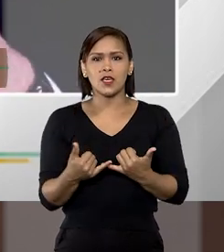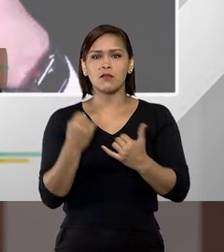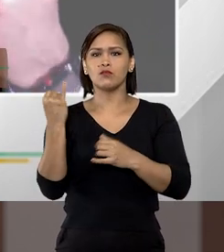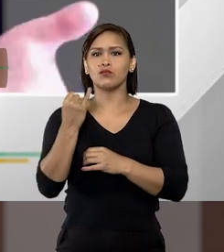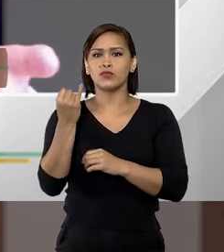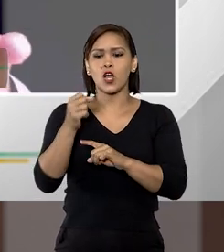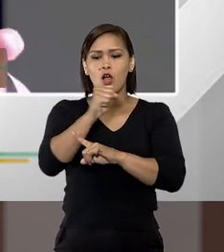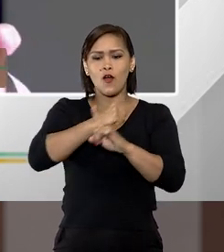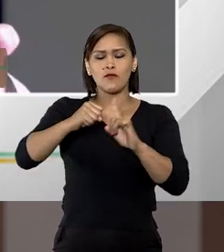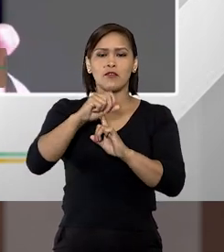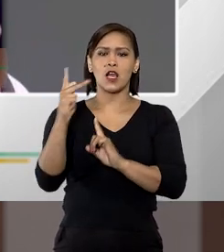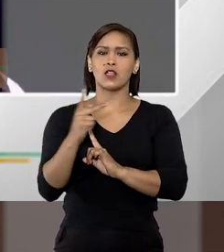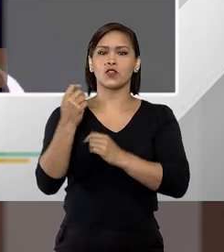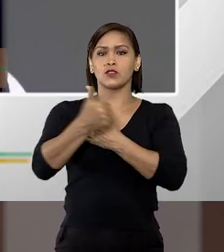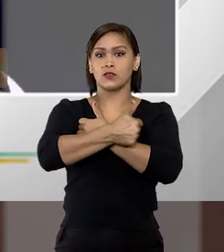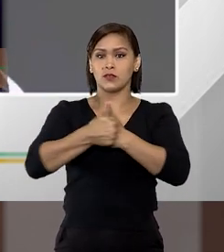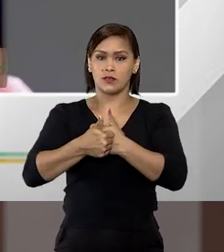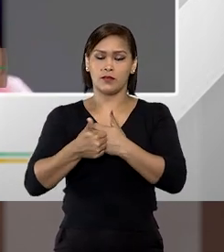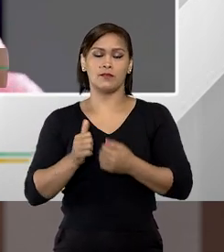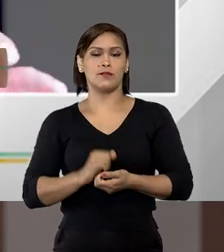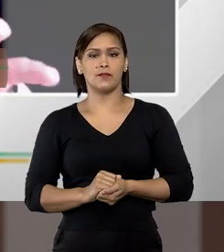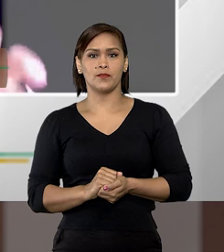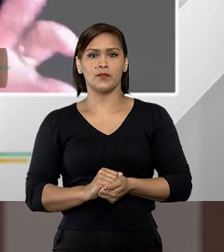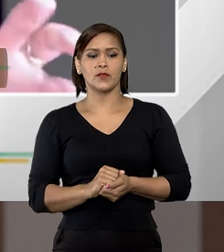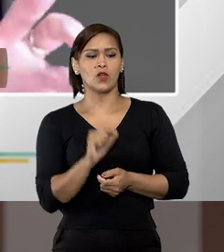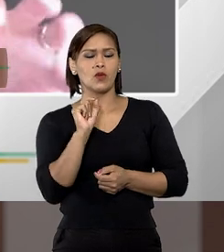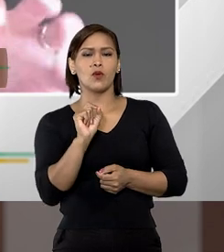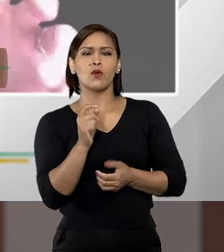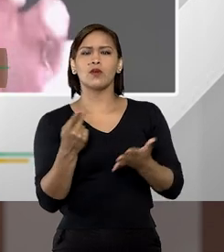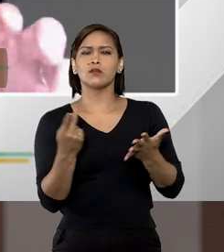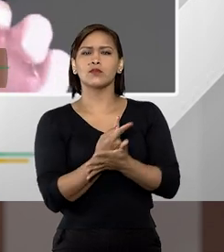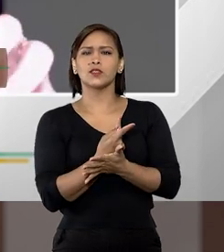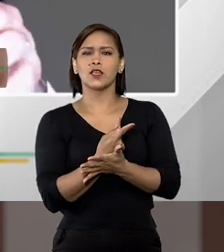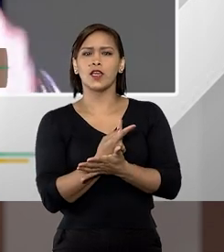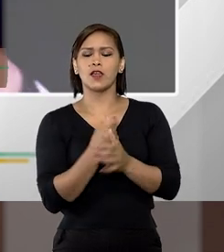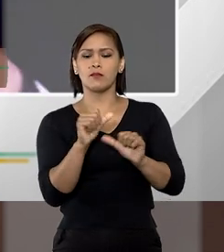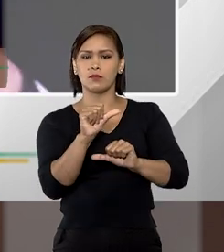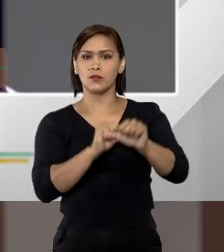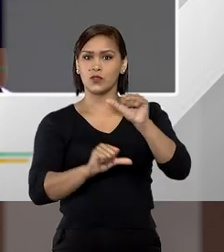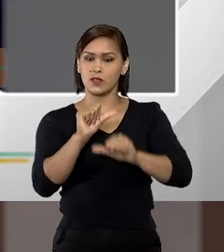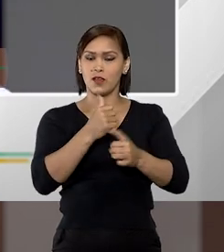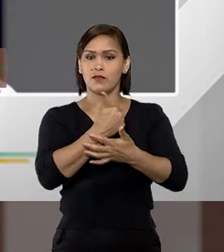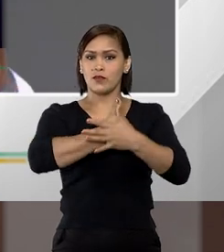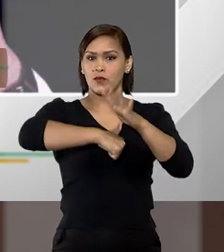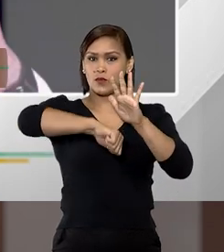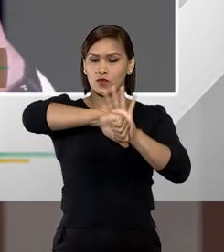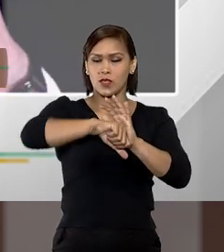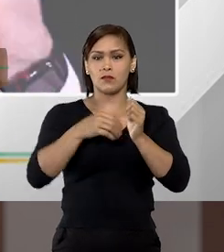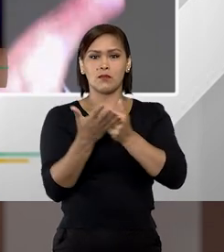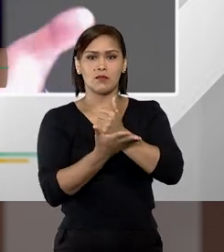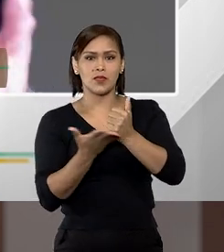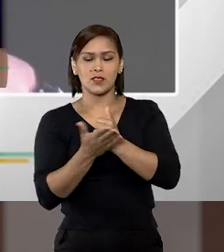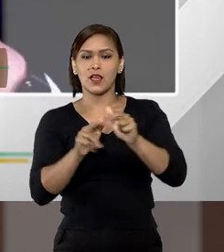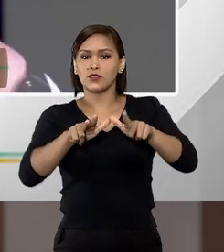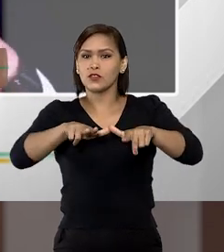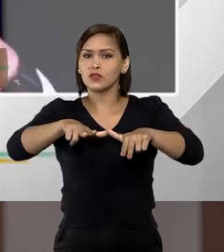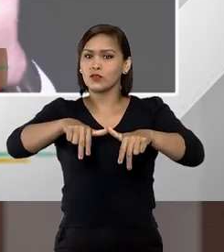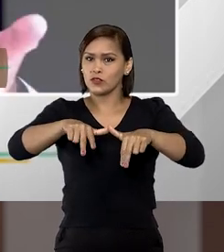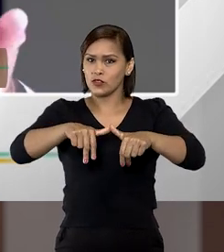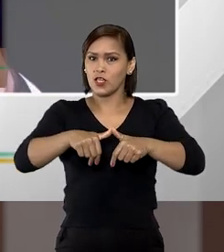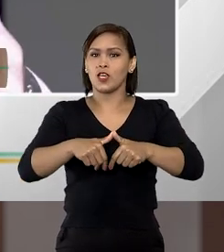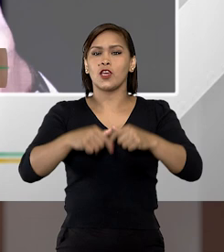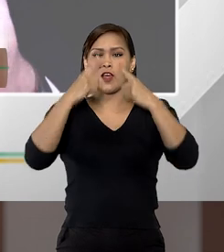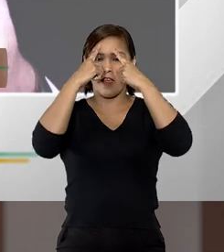valores sociais ou morais. Ou seja, o que acabava transformando um crime baseado no gênero, na